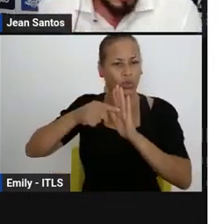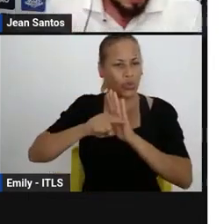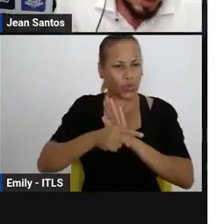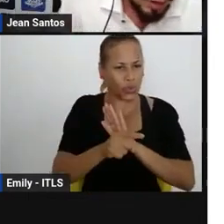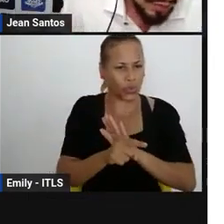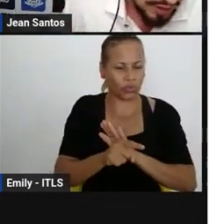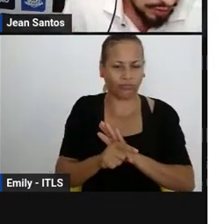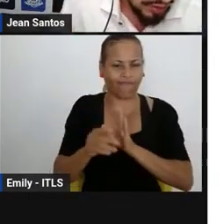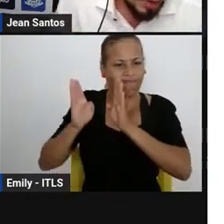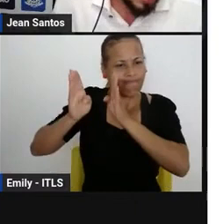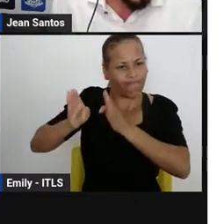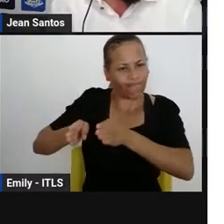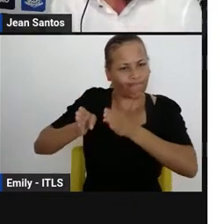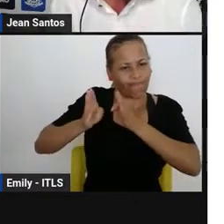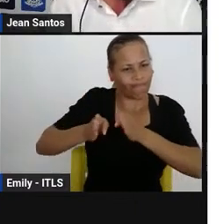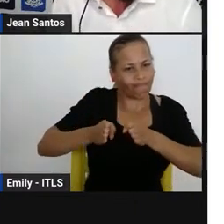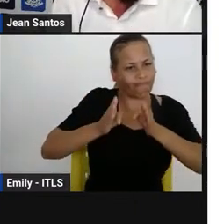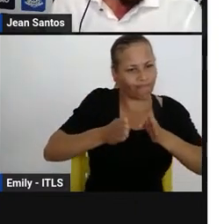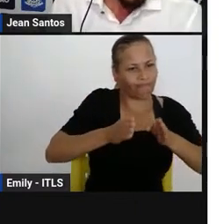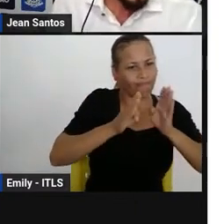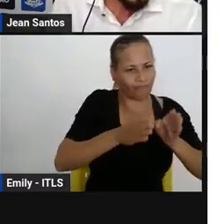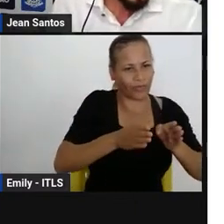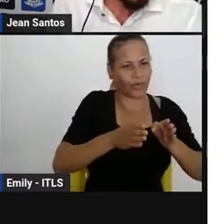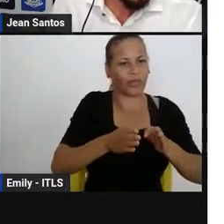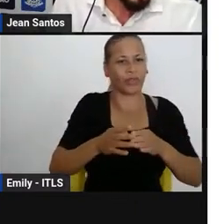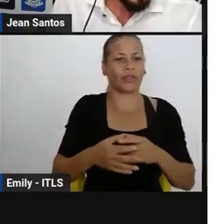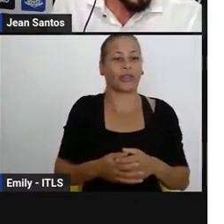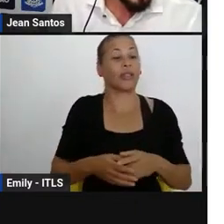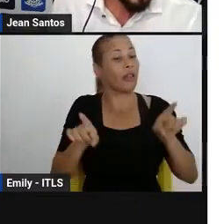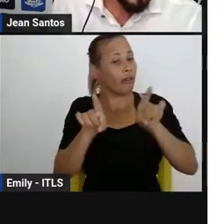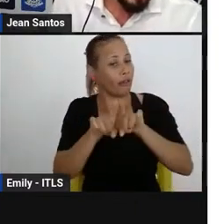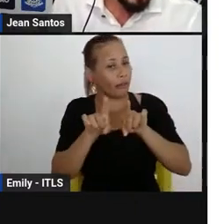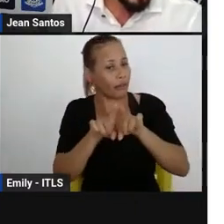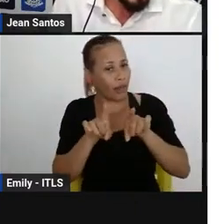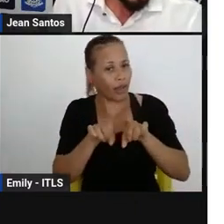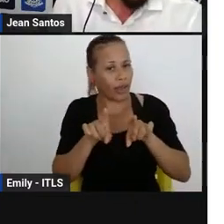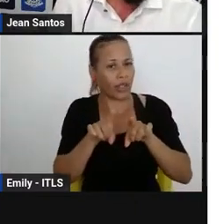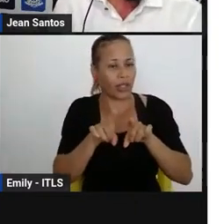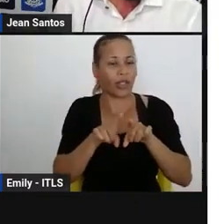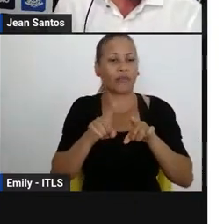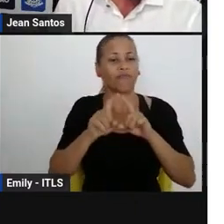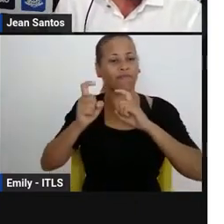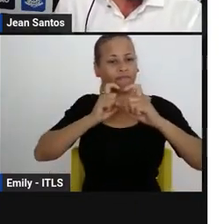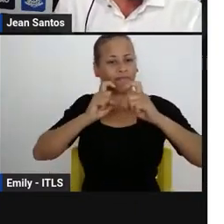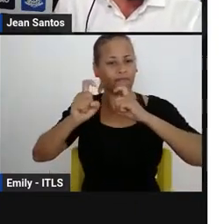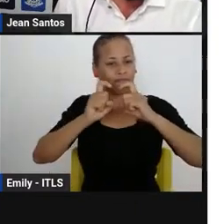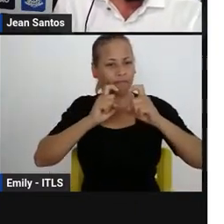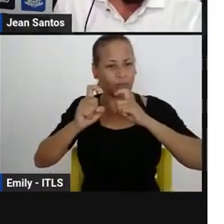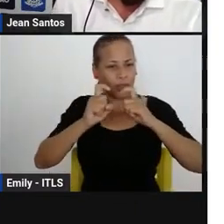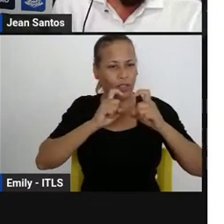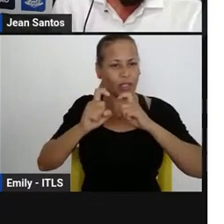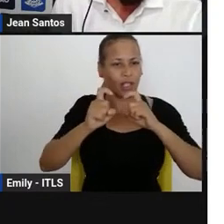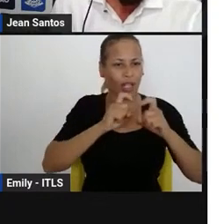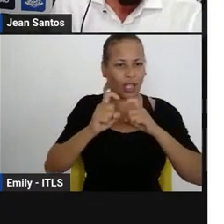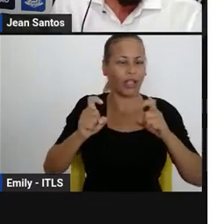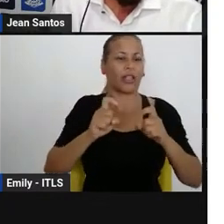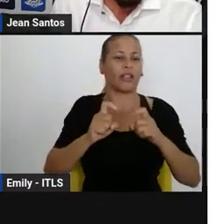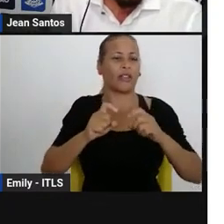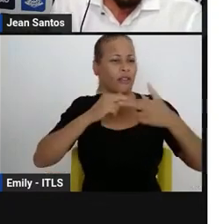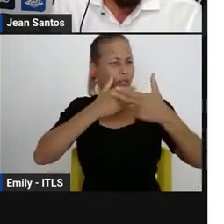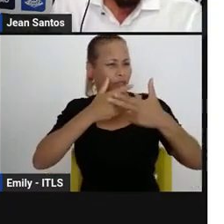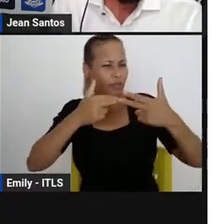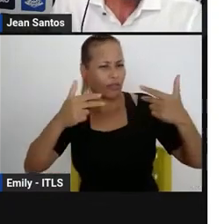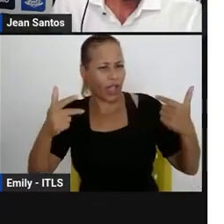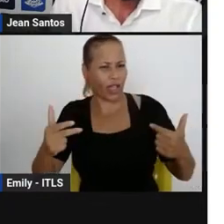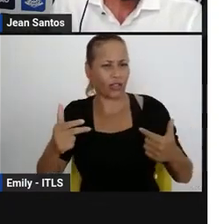figuras bidimensionais, além de discutir estudo do conceito de simetria e